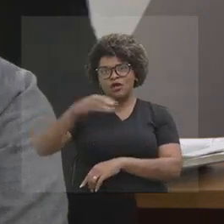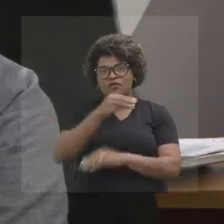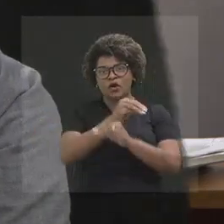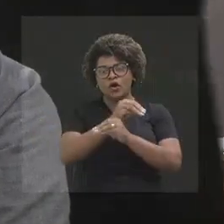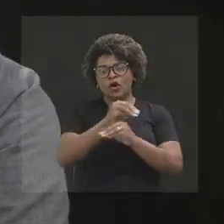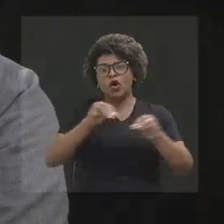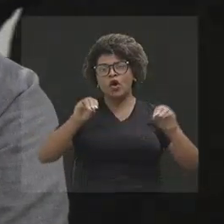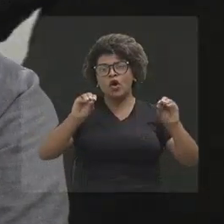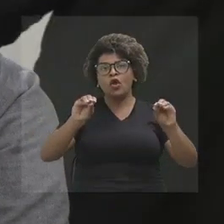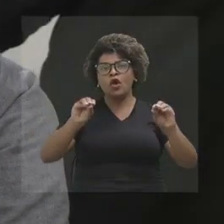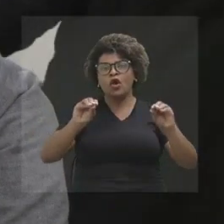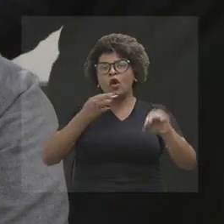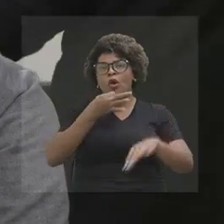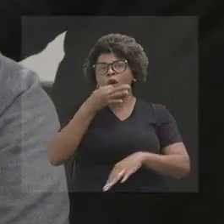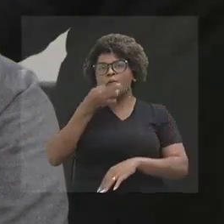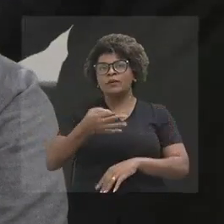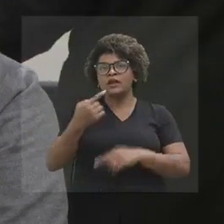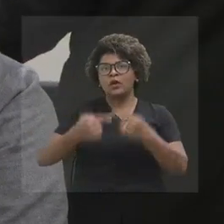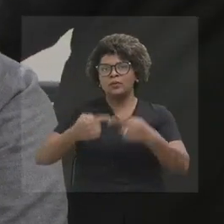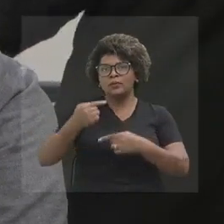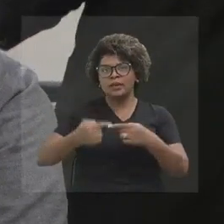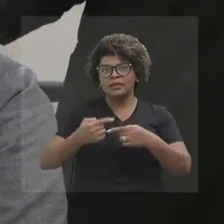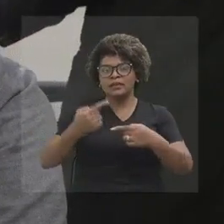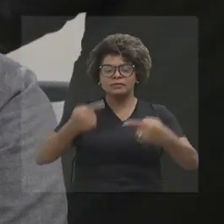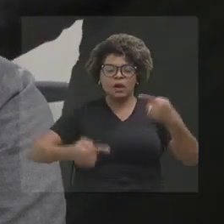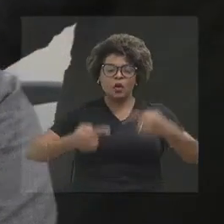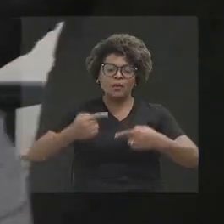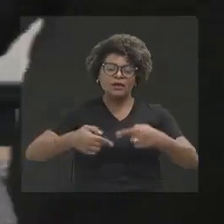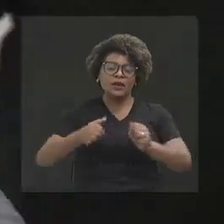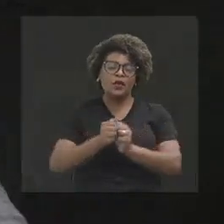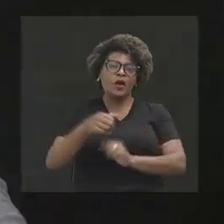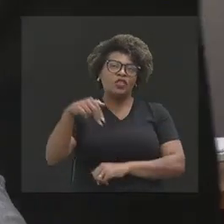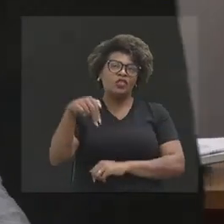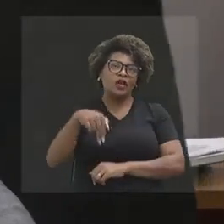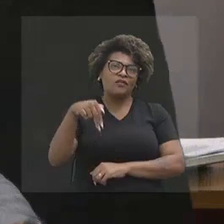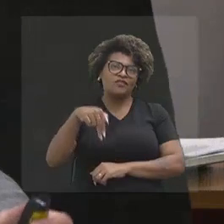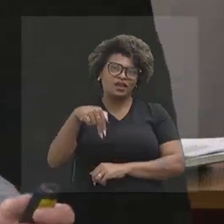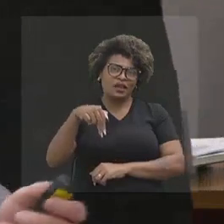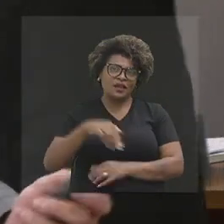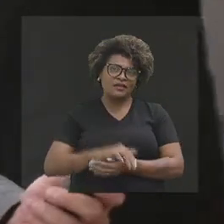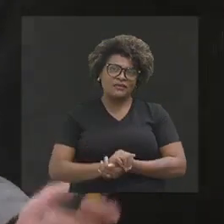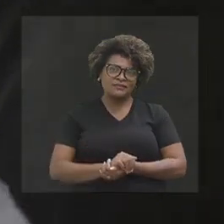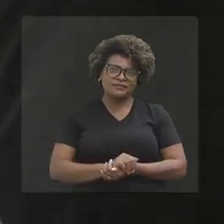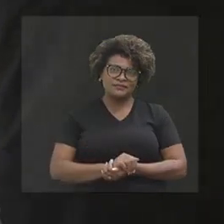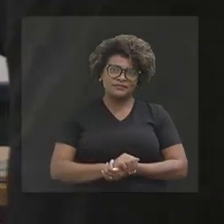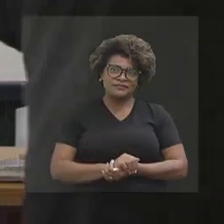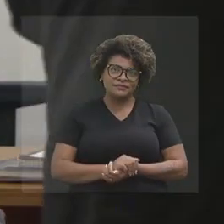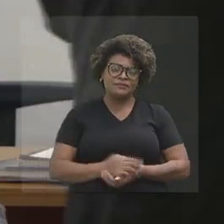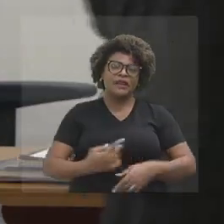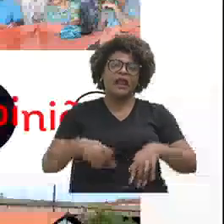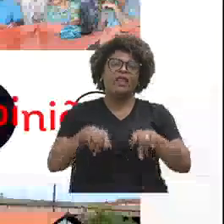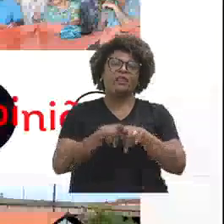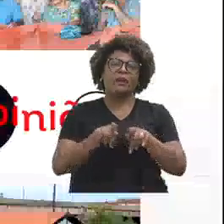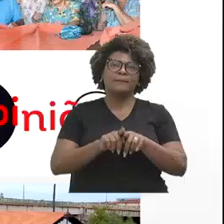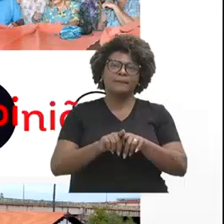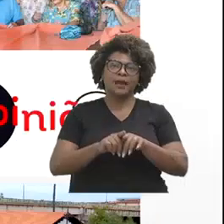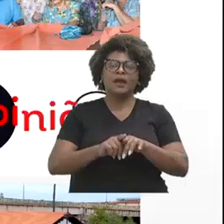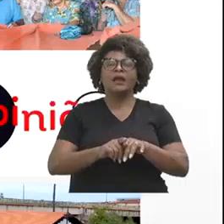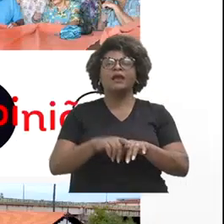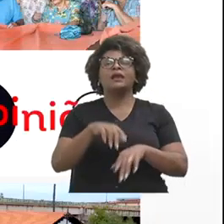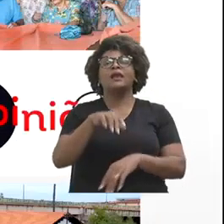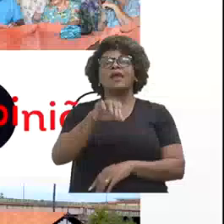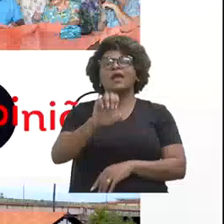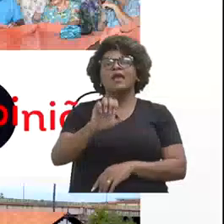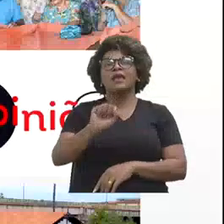digamos assim, com a novela. A nova temporada do programa Estações, que é um programa super celebrado aí, um